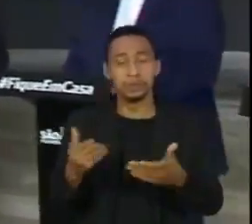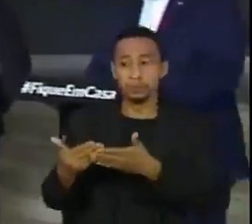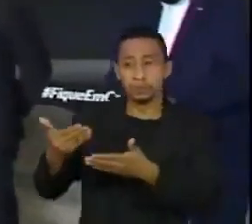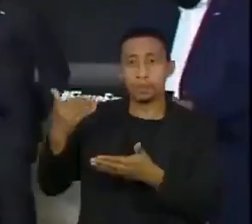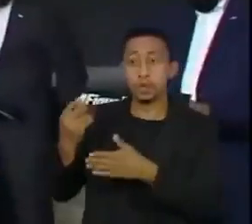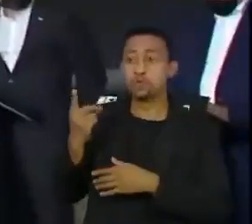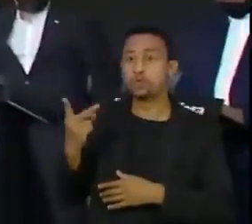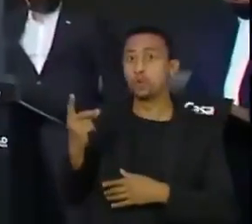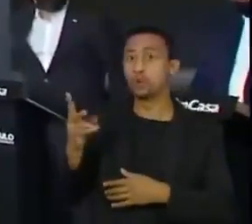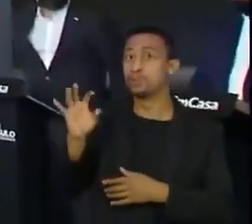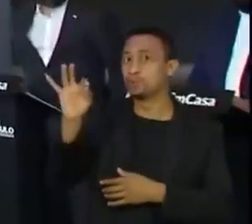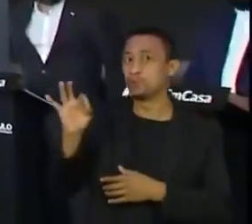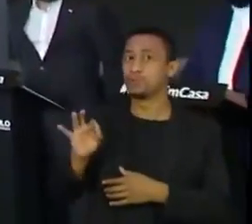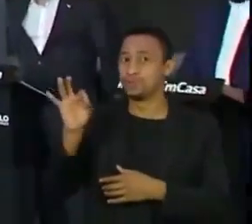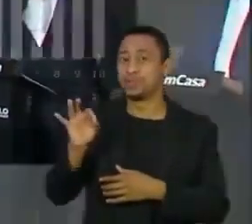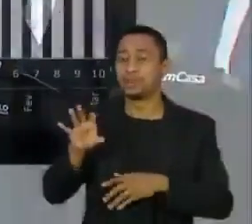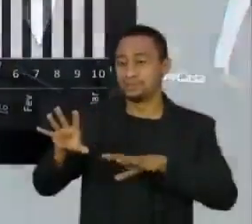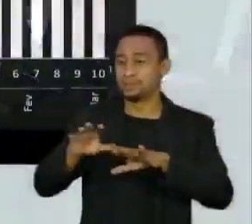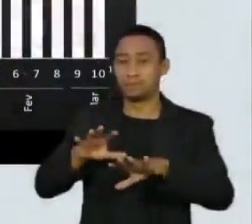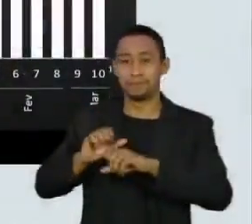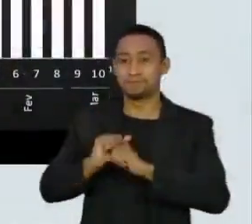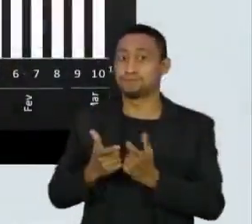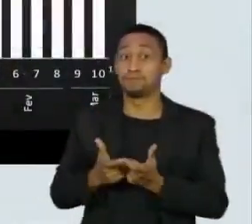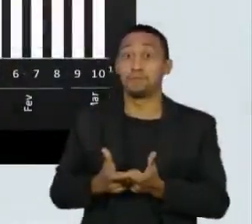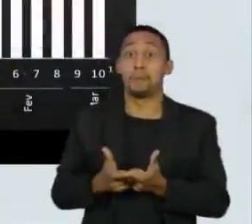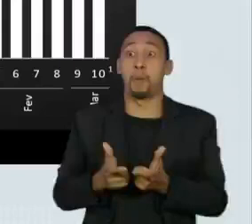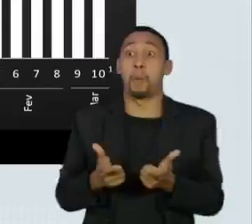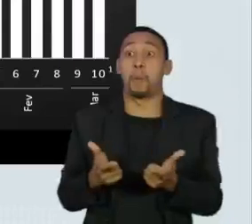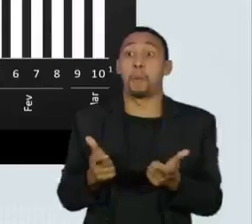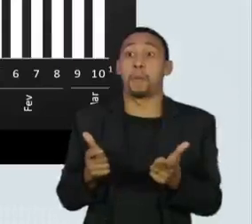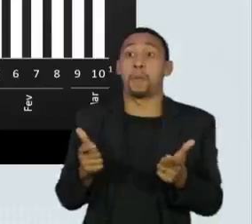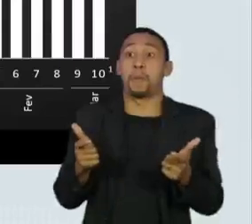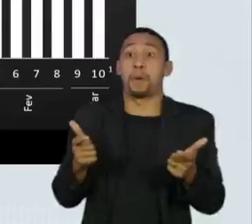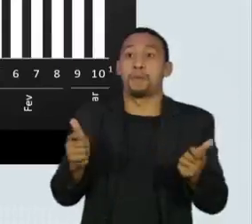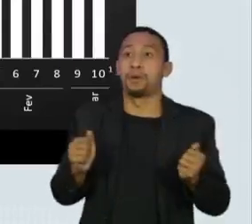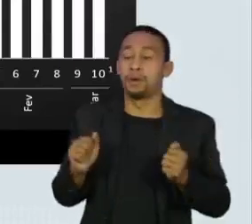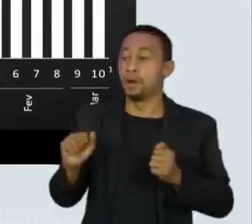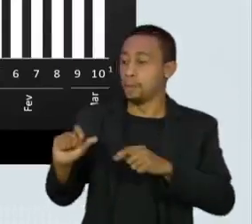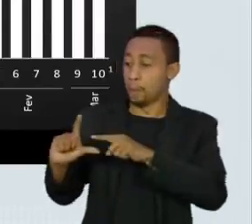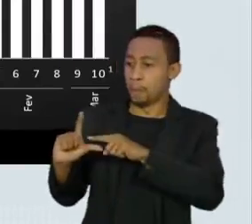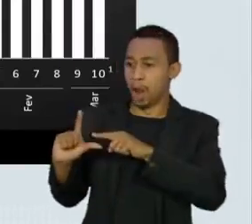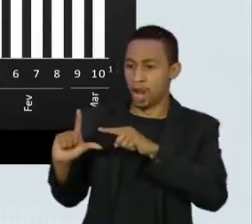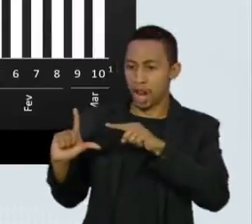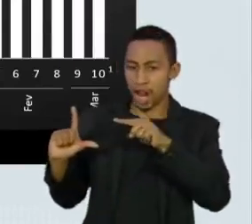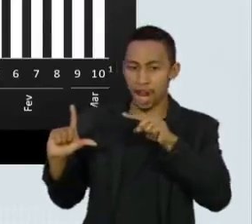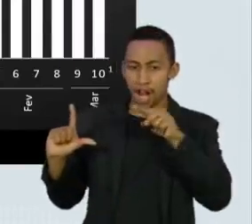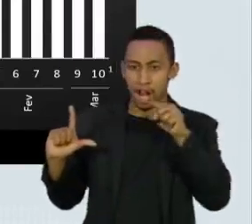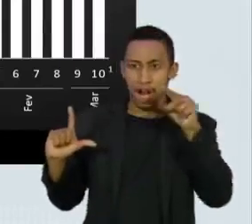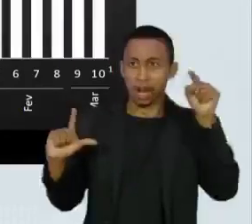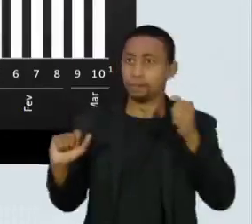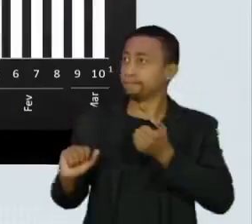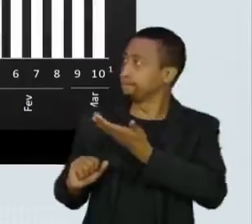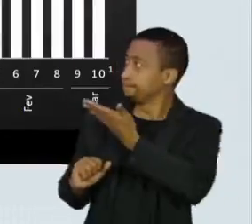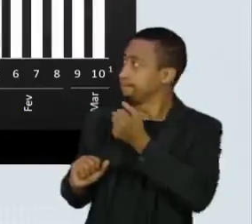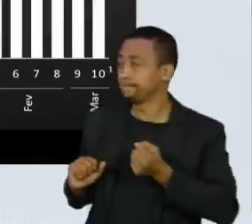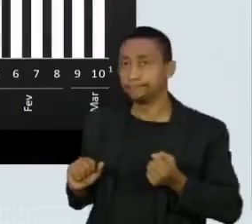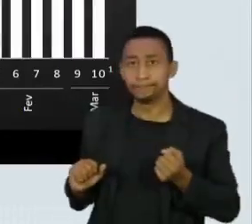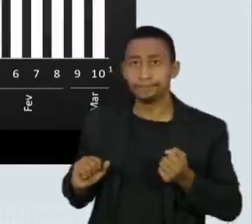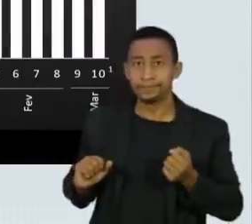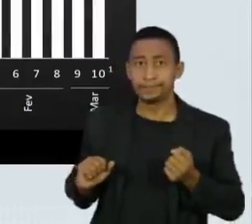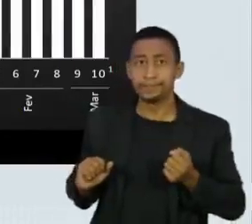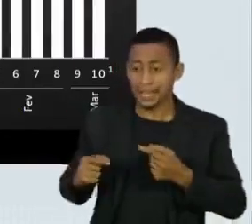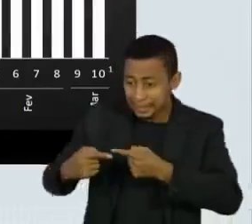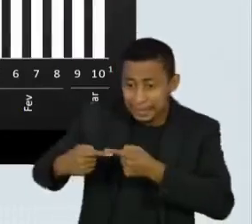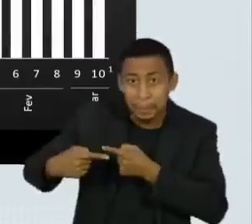elevação do número de casos. Nós ainda não acabamos essa semana epidemiológica, ainda temos mais dois dias e